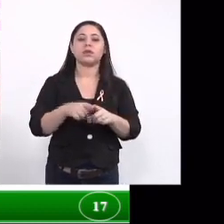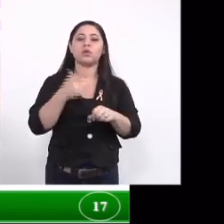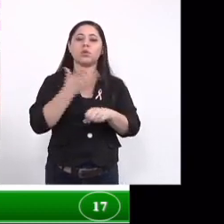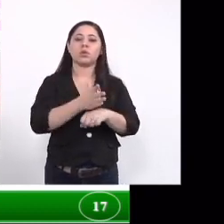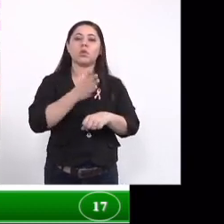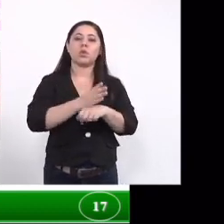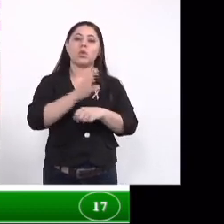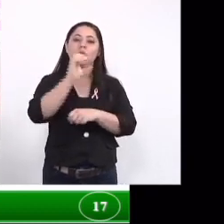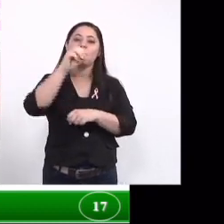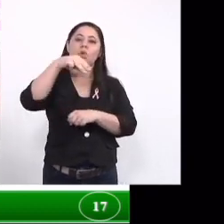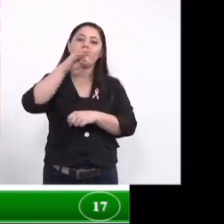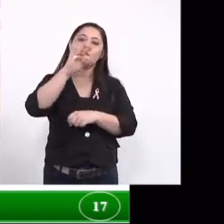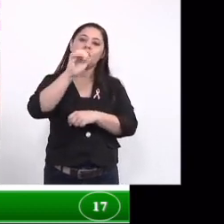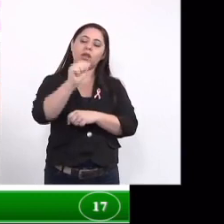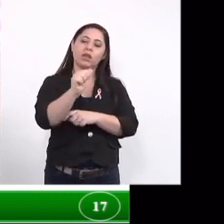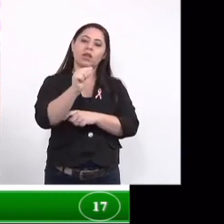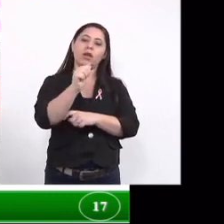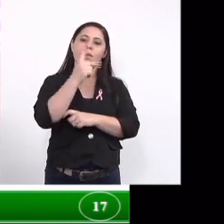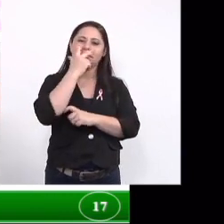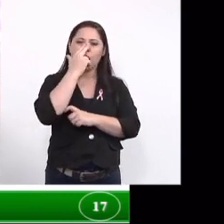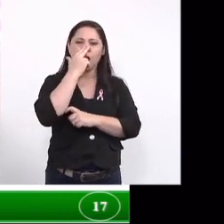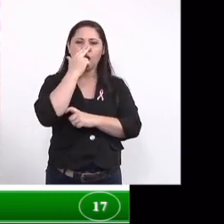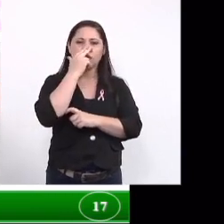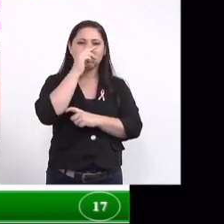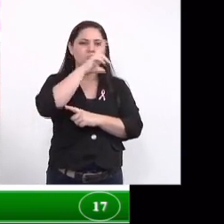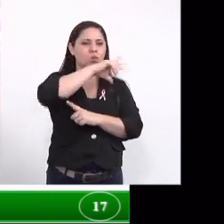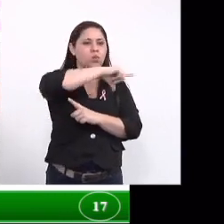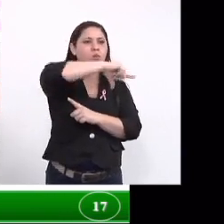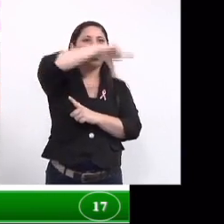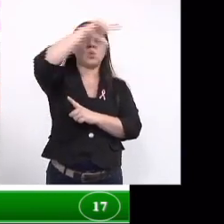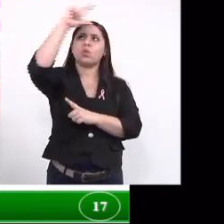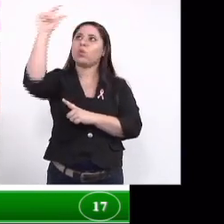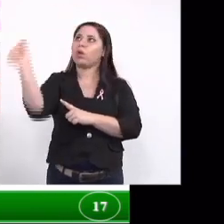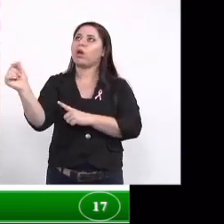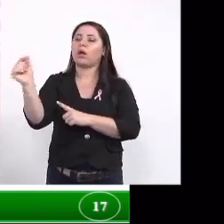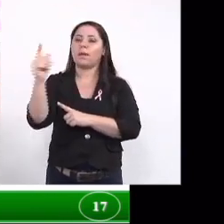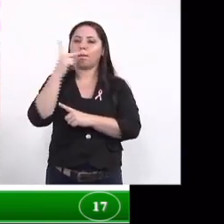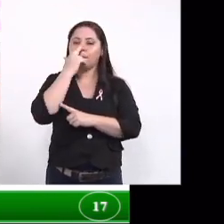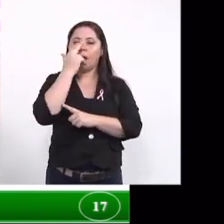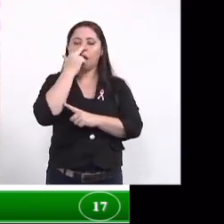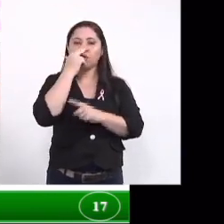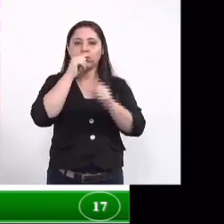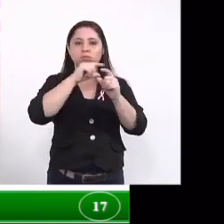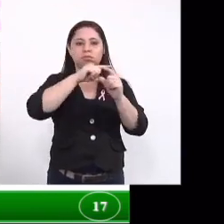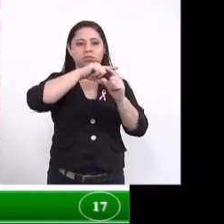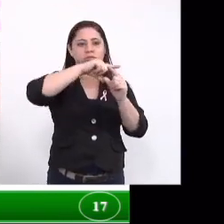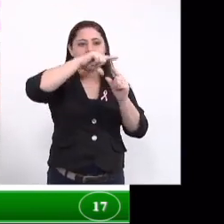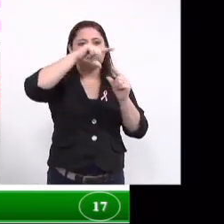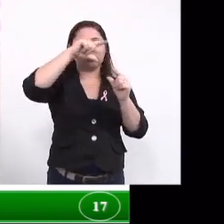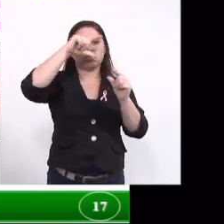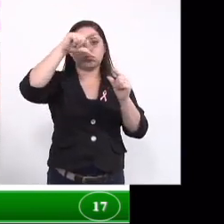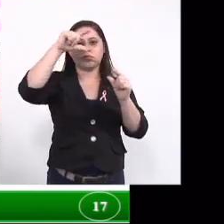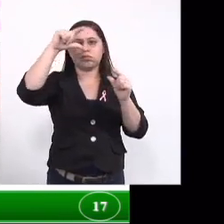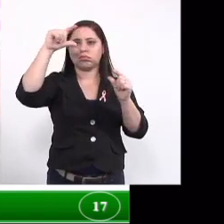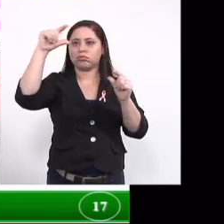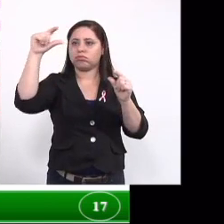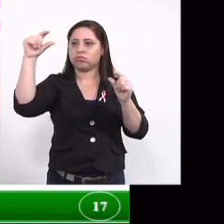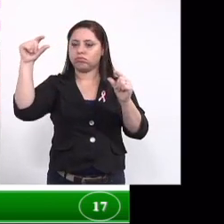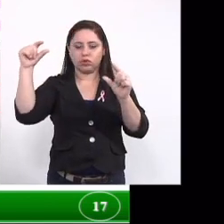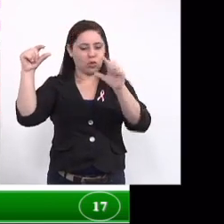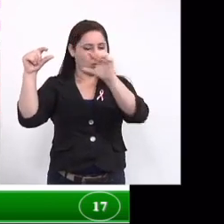do cometa o nome é cometa porque ele realmente parece um cometa então quanto maior aquela cauda formada a partir da cabeça do